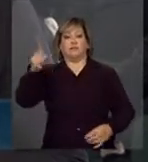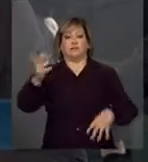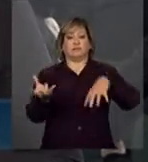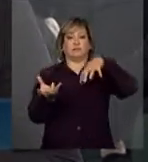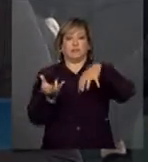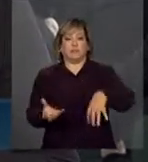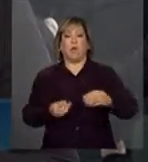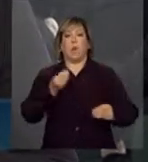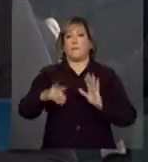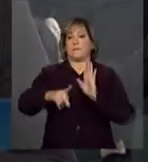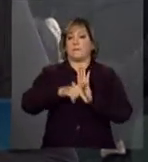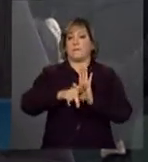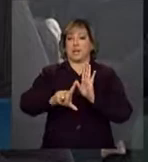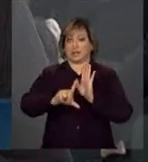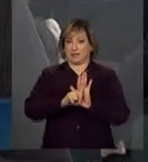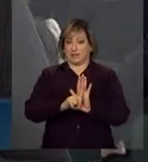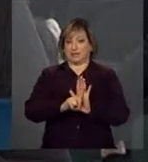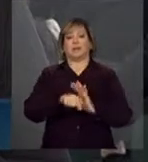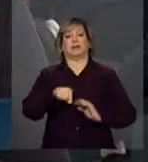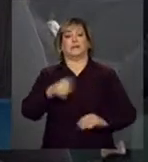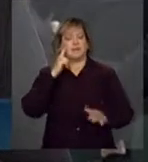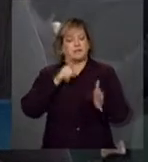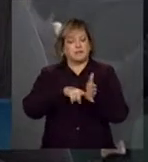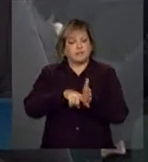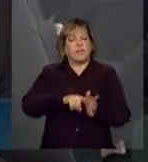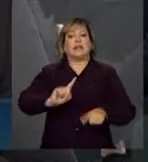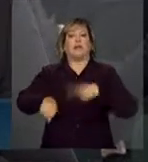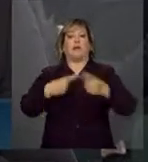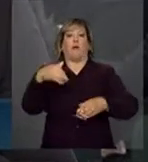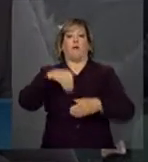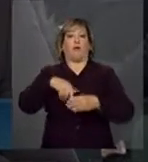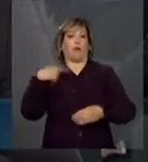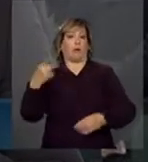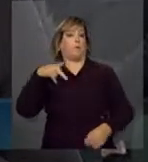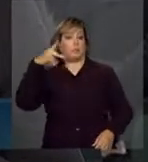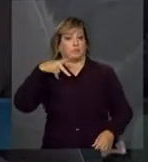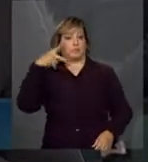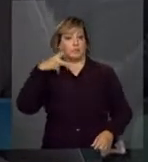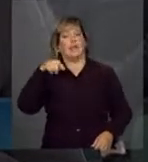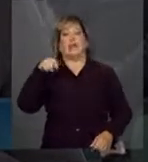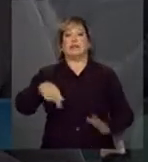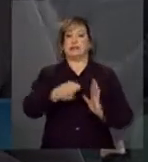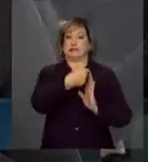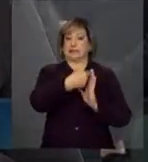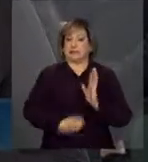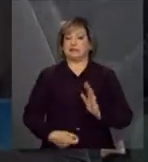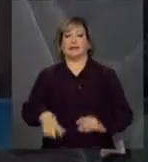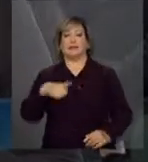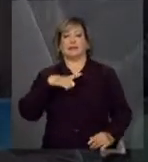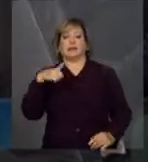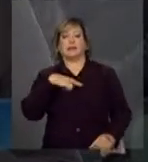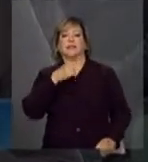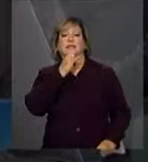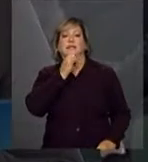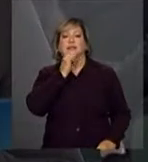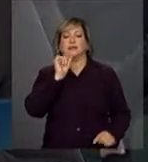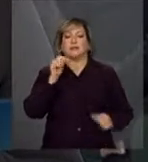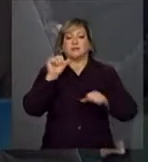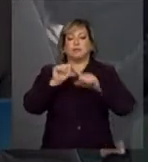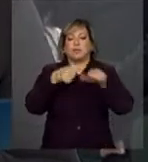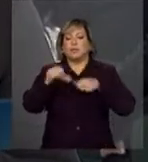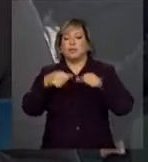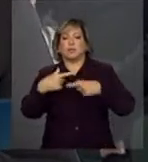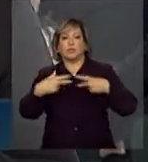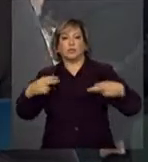projeto de lei para ser analisado e depois votado pelos parlamentares. Esse texto traz, por exemplo, modificações na